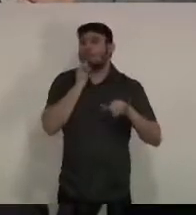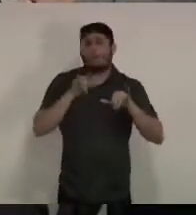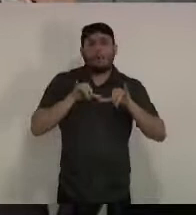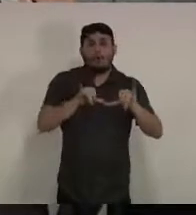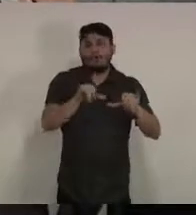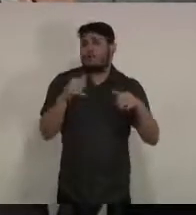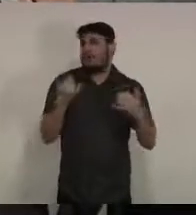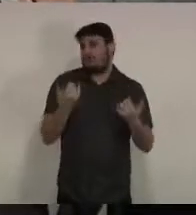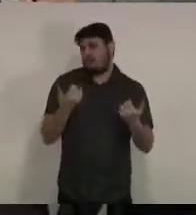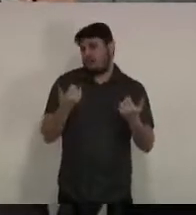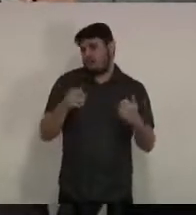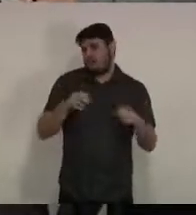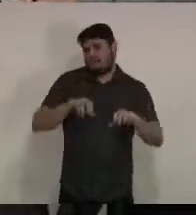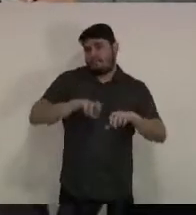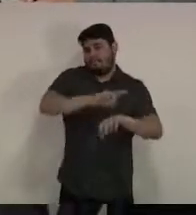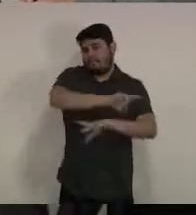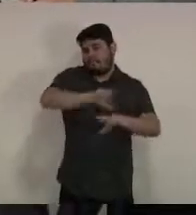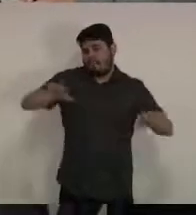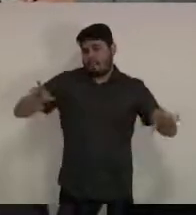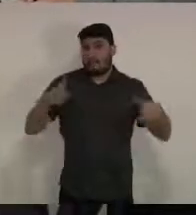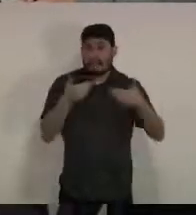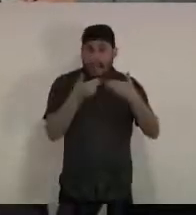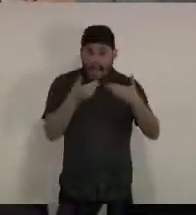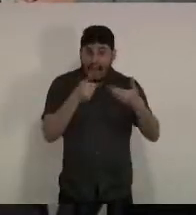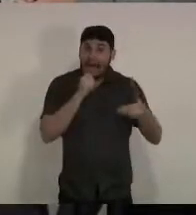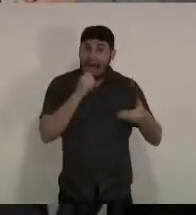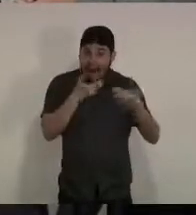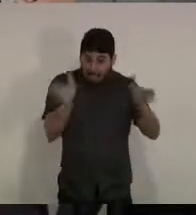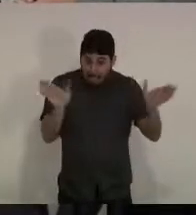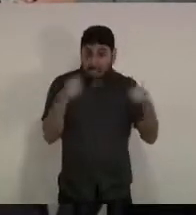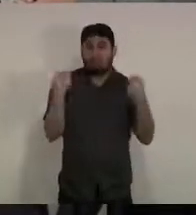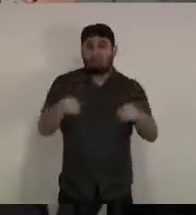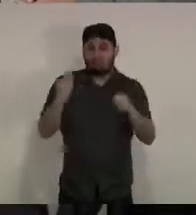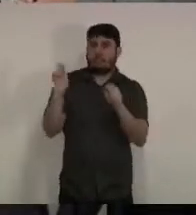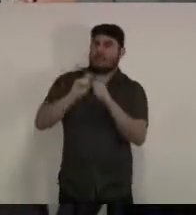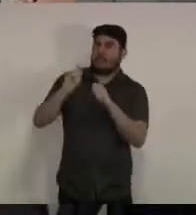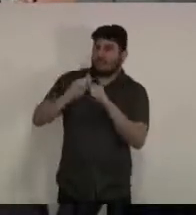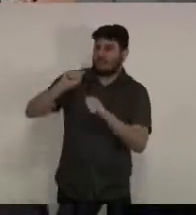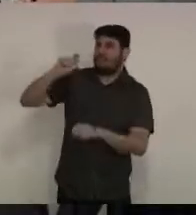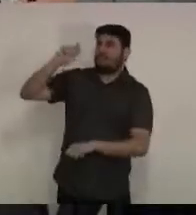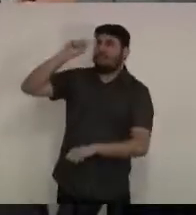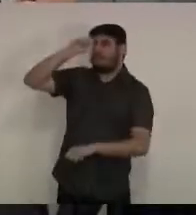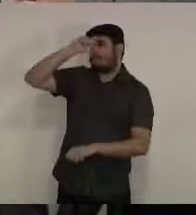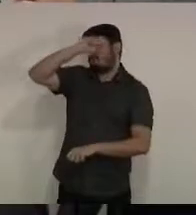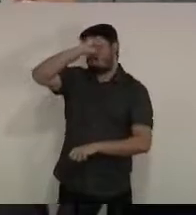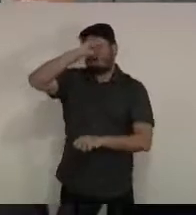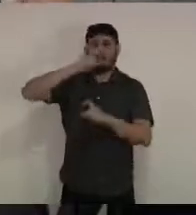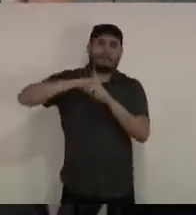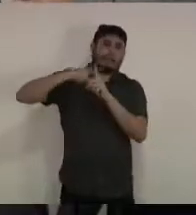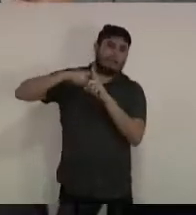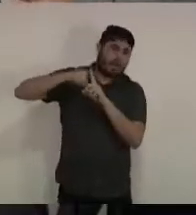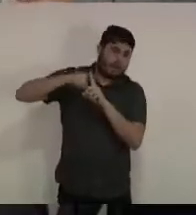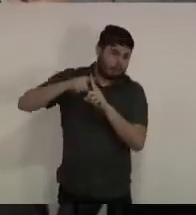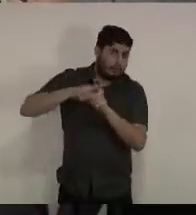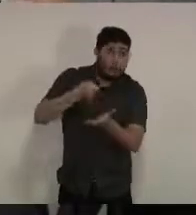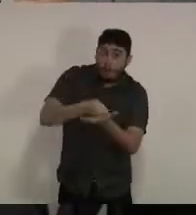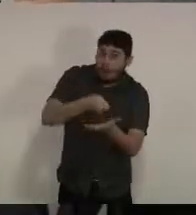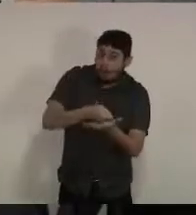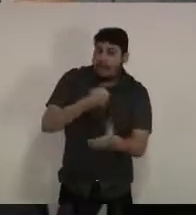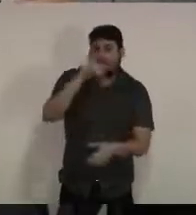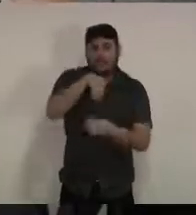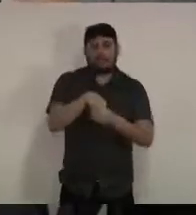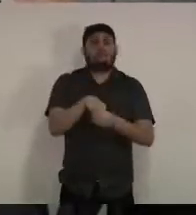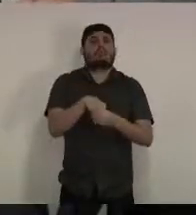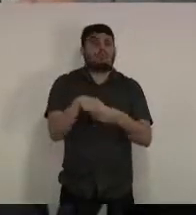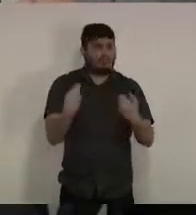todos os funcionários que estão trabalhando em atividades essenciais terão a ferição da temperatura dentro do